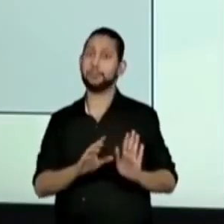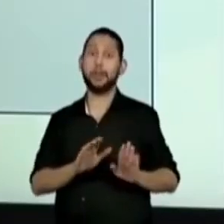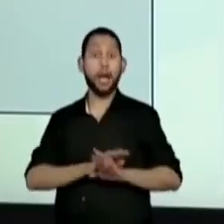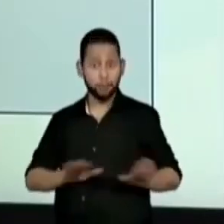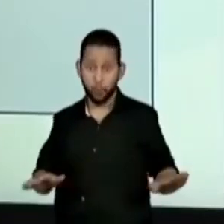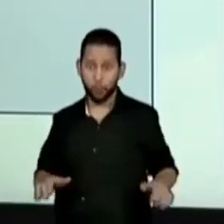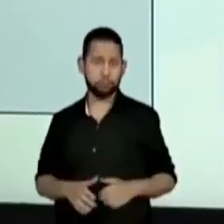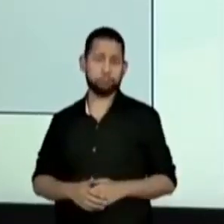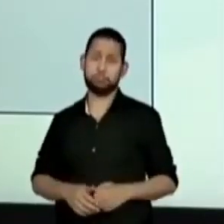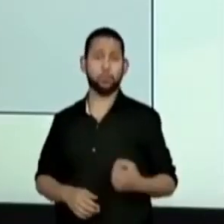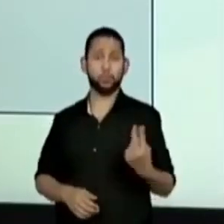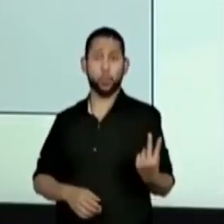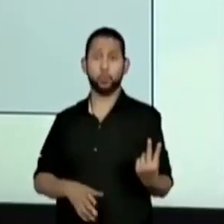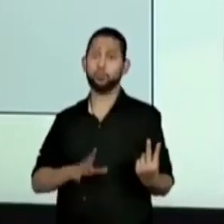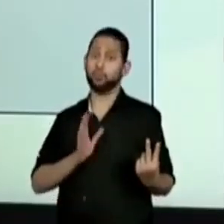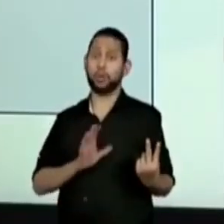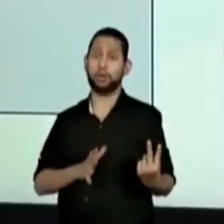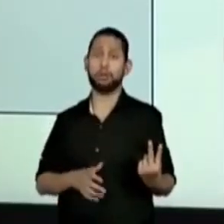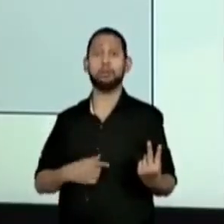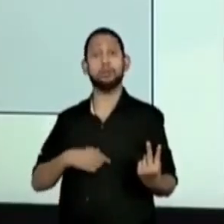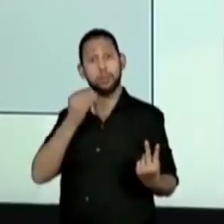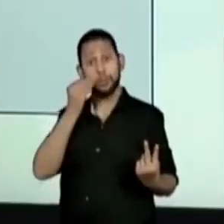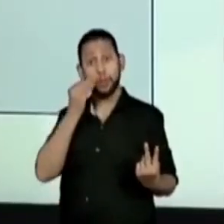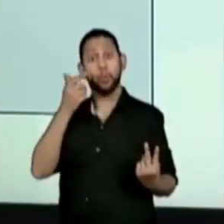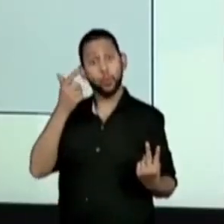acabou. Eu tenho que descobrir agora o dobro de 30.